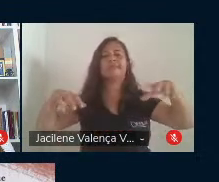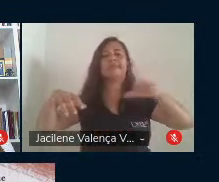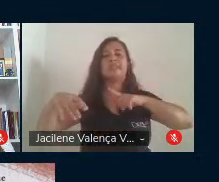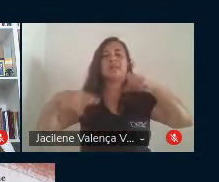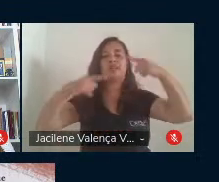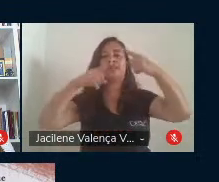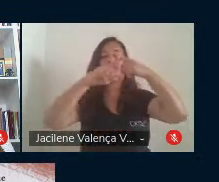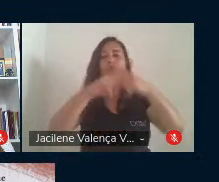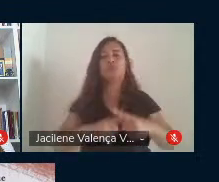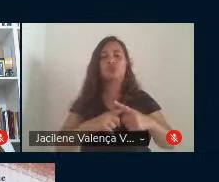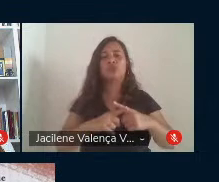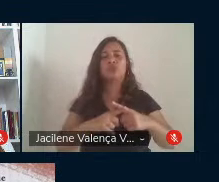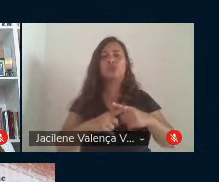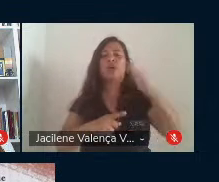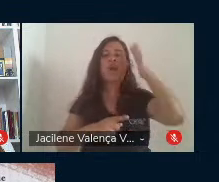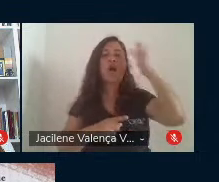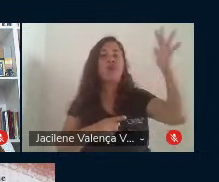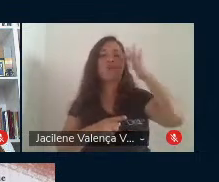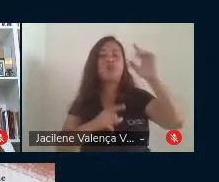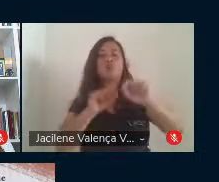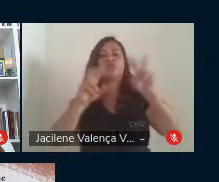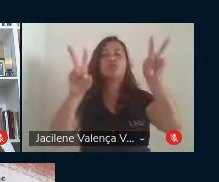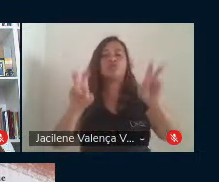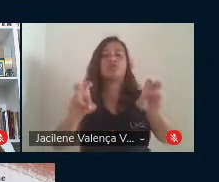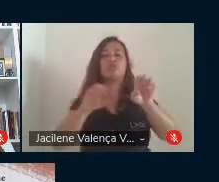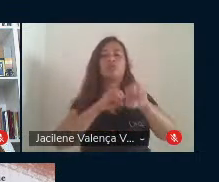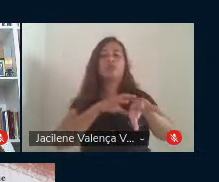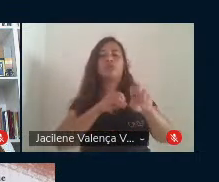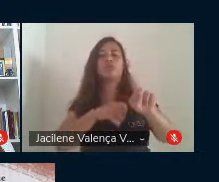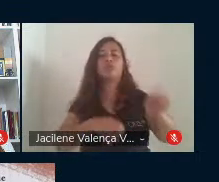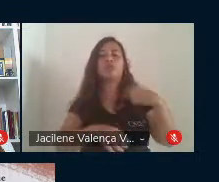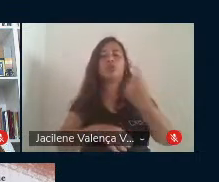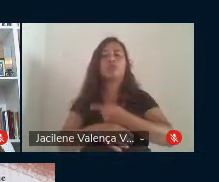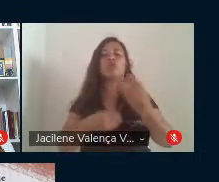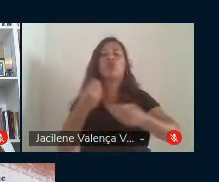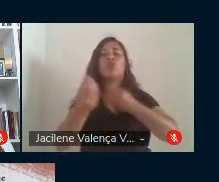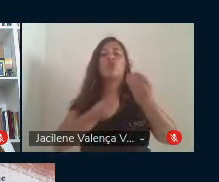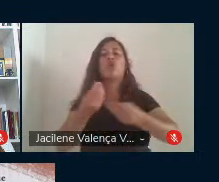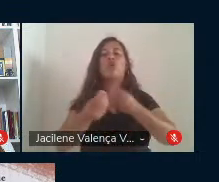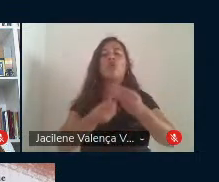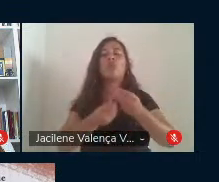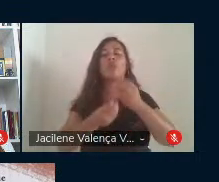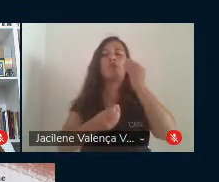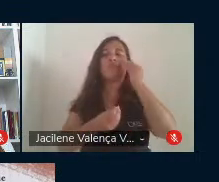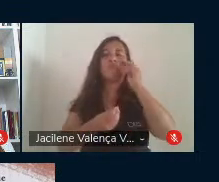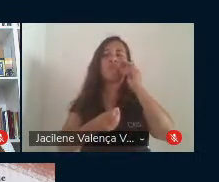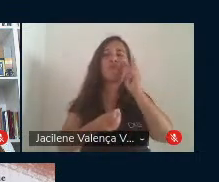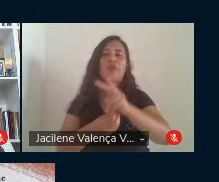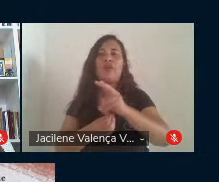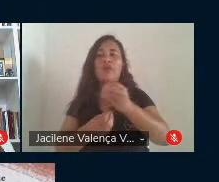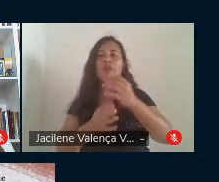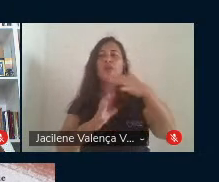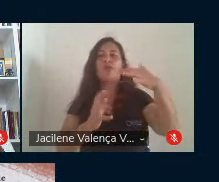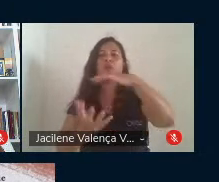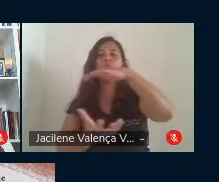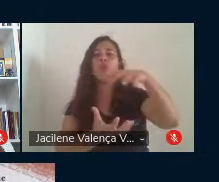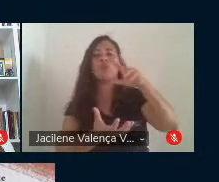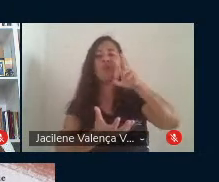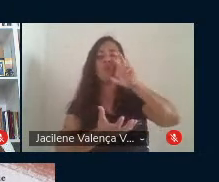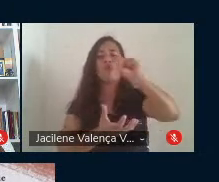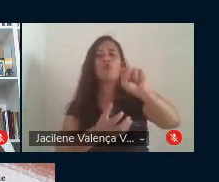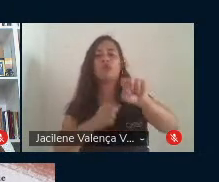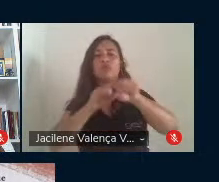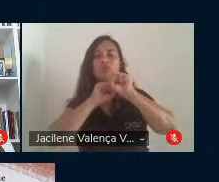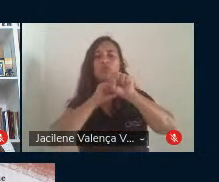refletir sobre a educação como a nossa forma de intervenção no mundo. Refletir sobre a potencialidade da educação